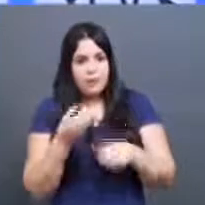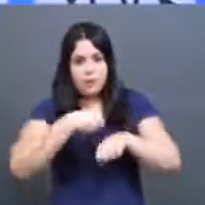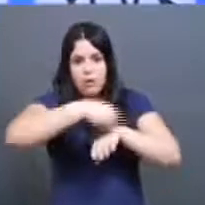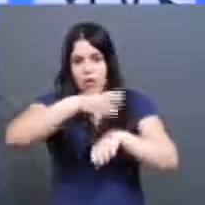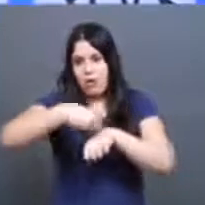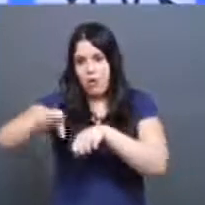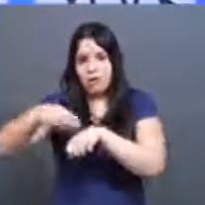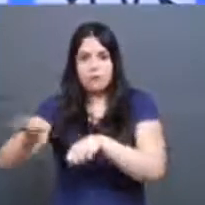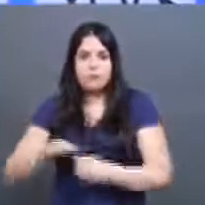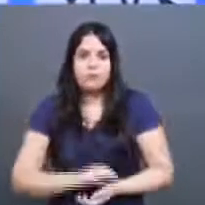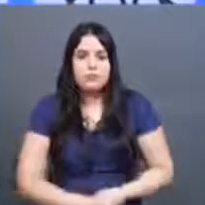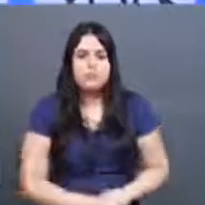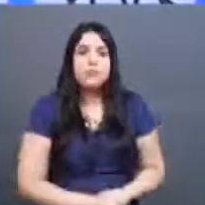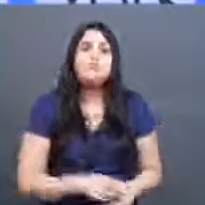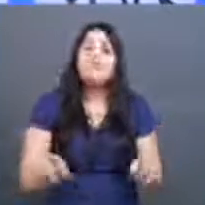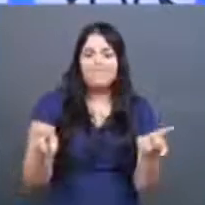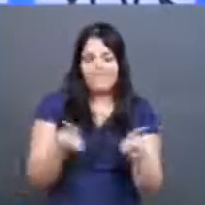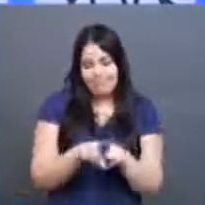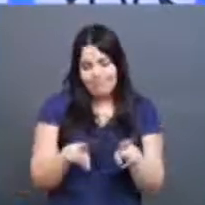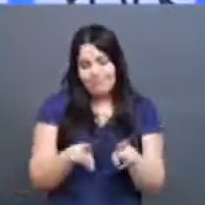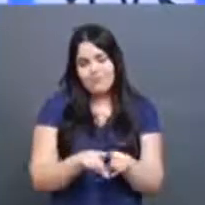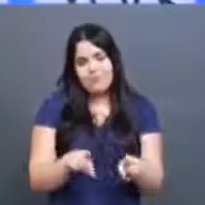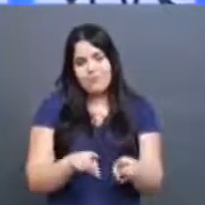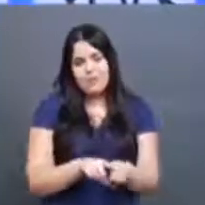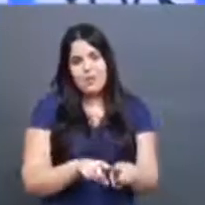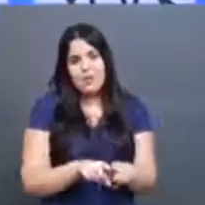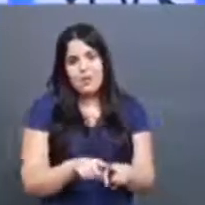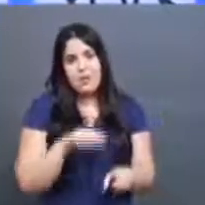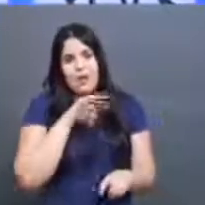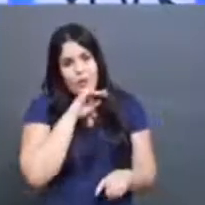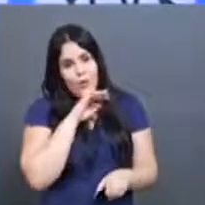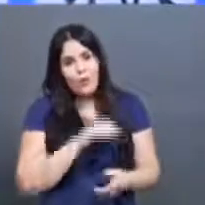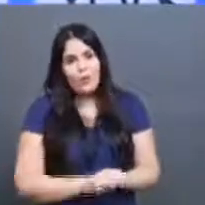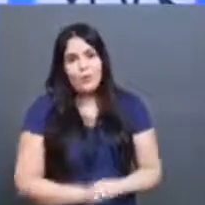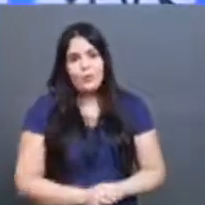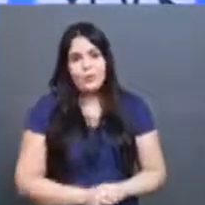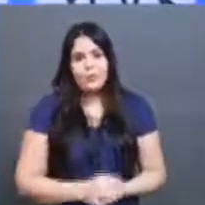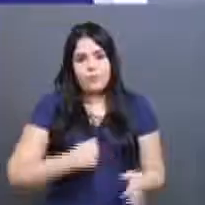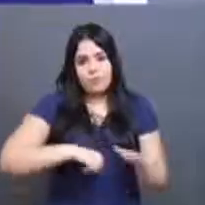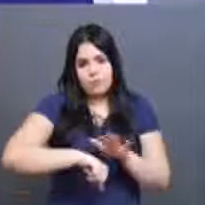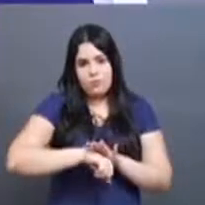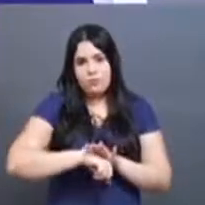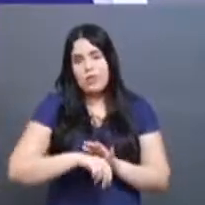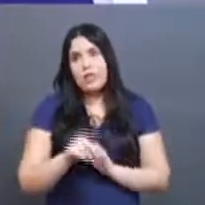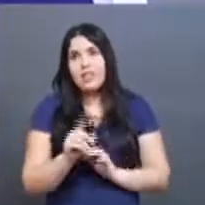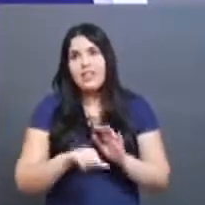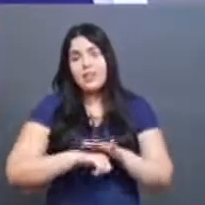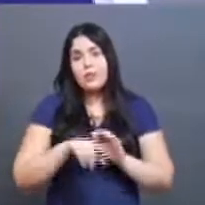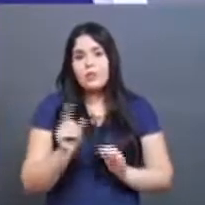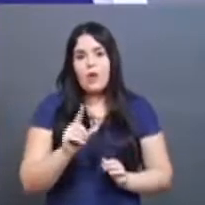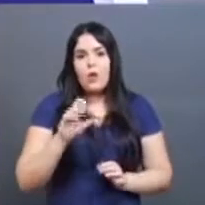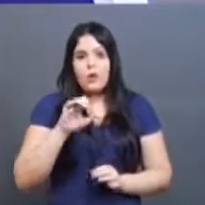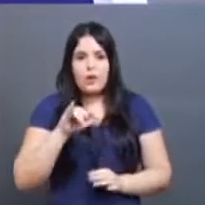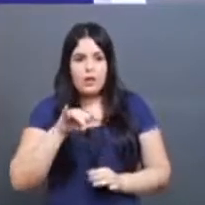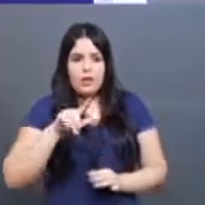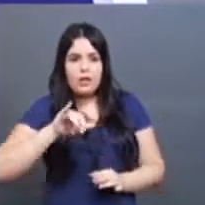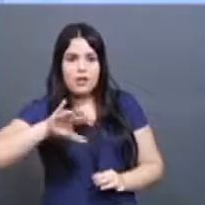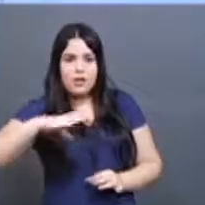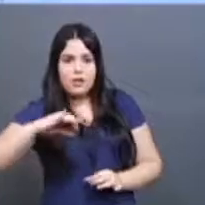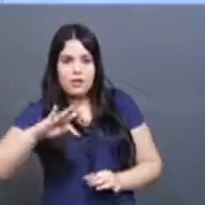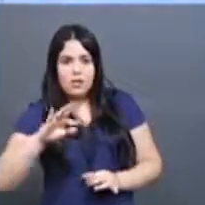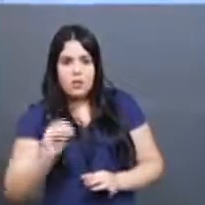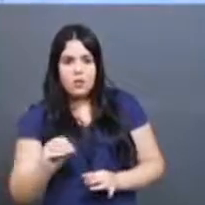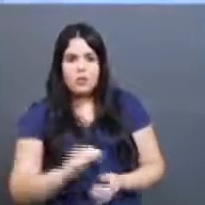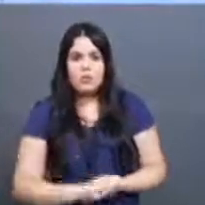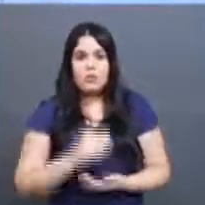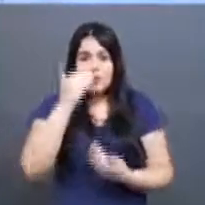disseminar. Ela também está praticando um ilícito a partir daquele momento. Como é que faz para impedir a